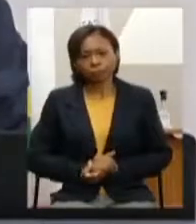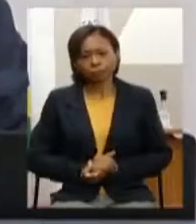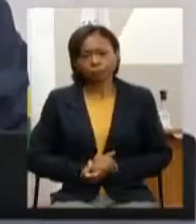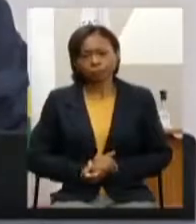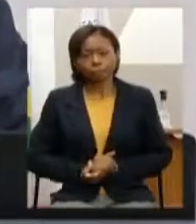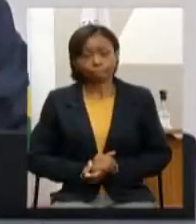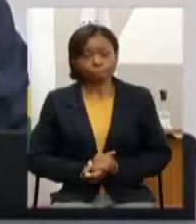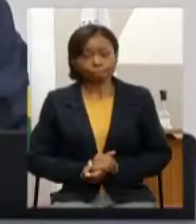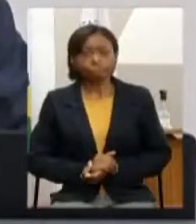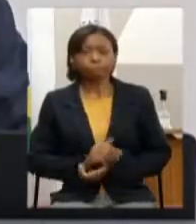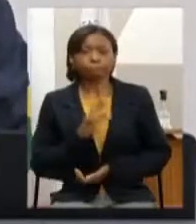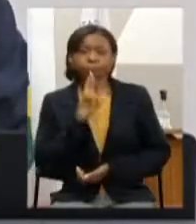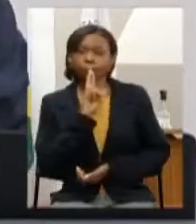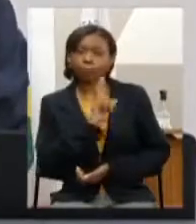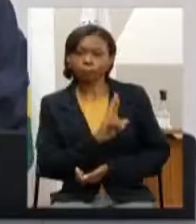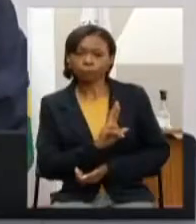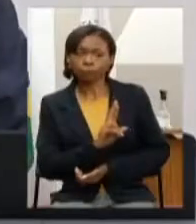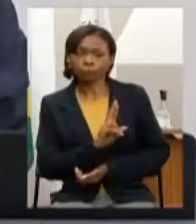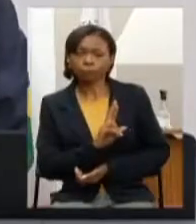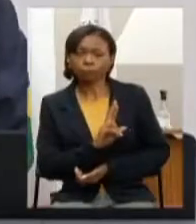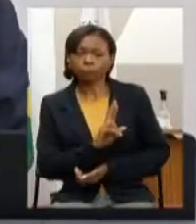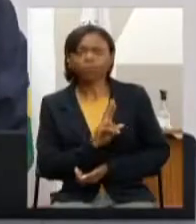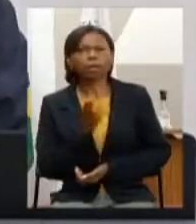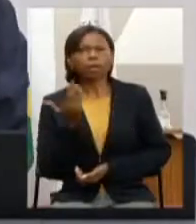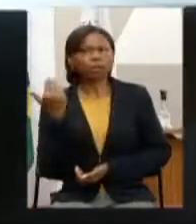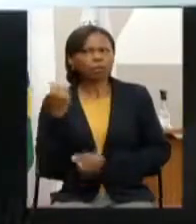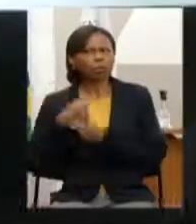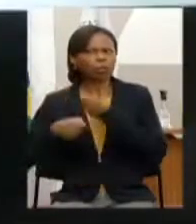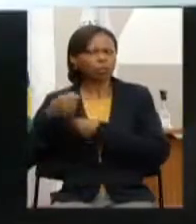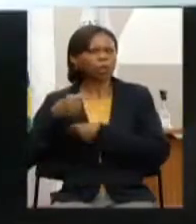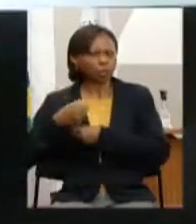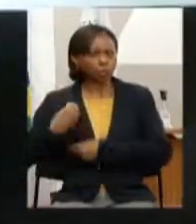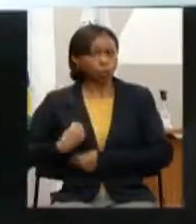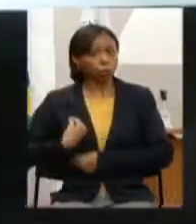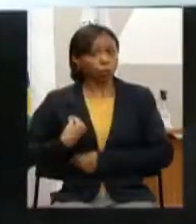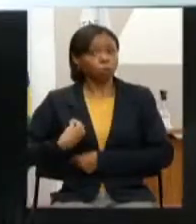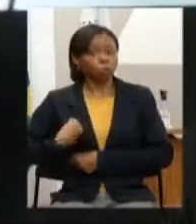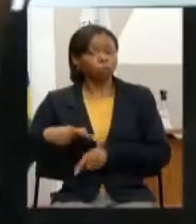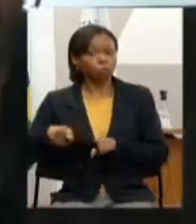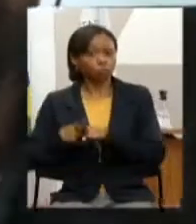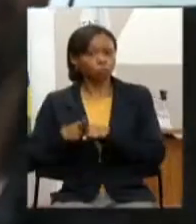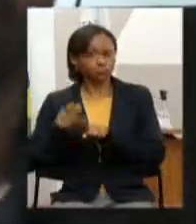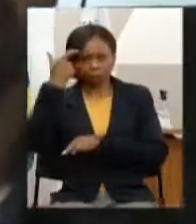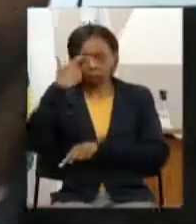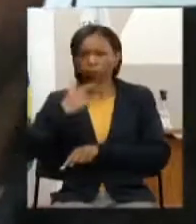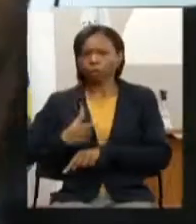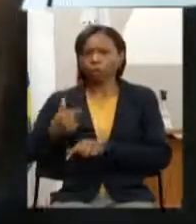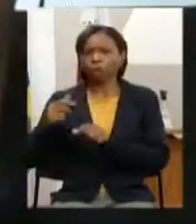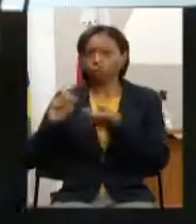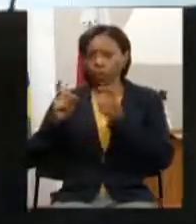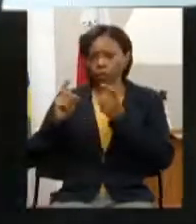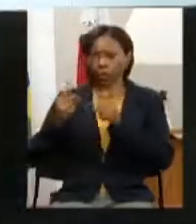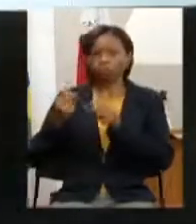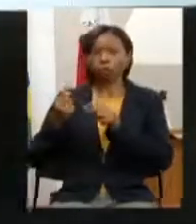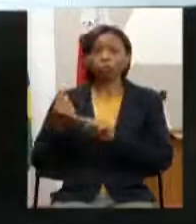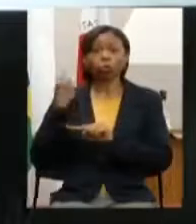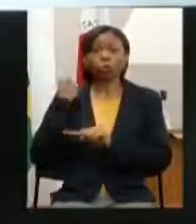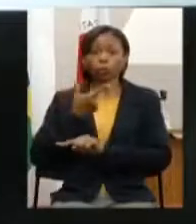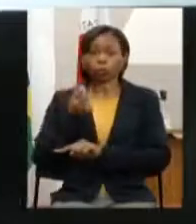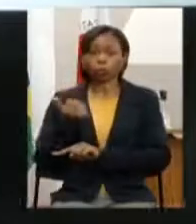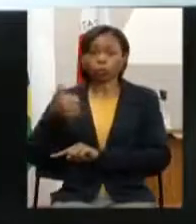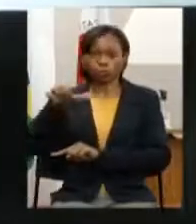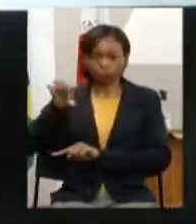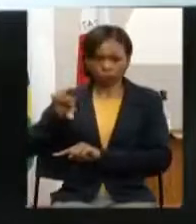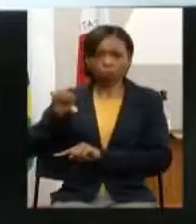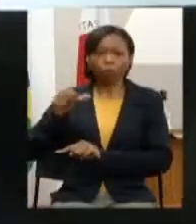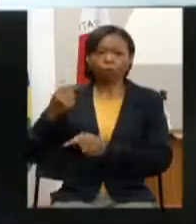deputado eu lembro das nossas conversas no ano passado eu participei dessa mesma reunião no ano de 2019 quando a